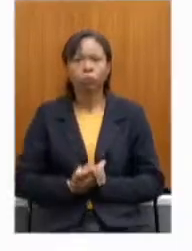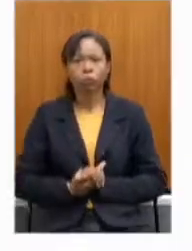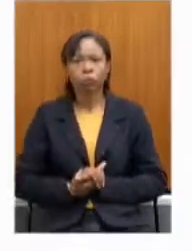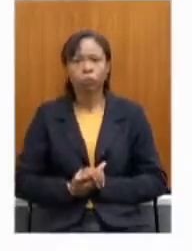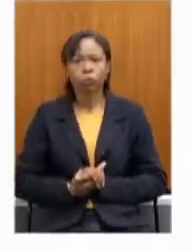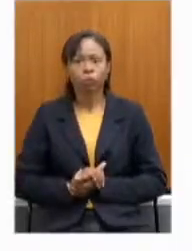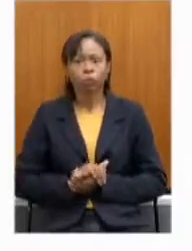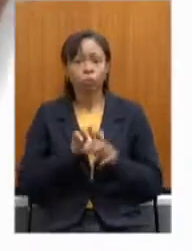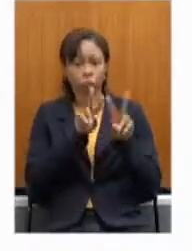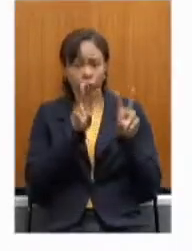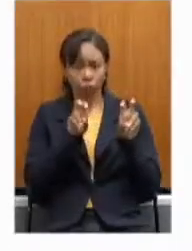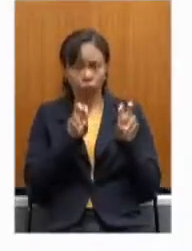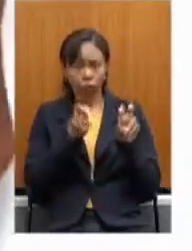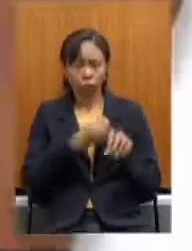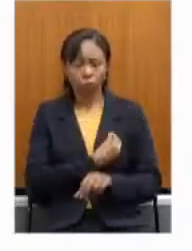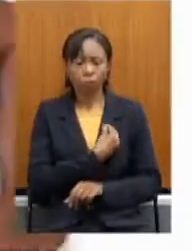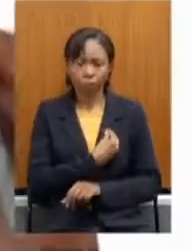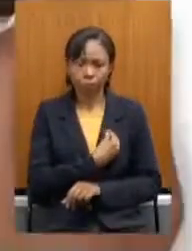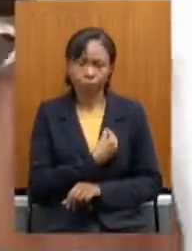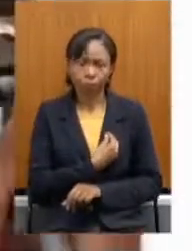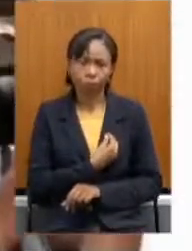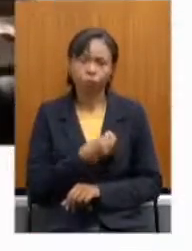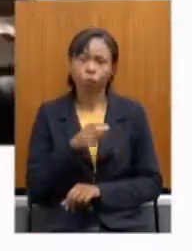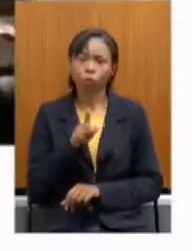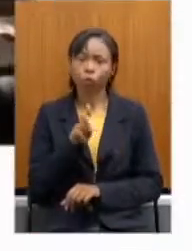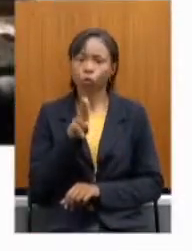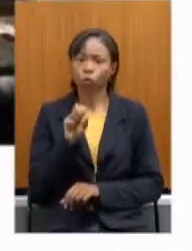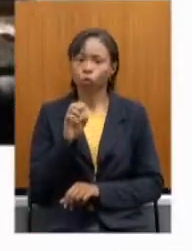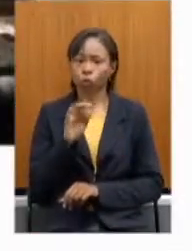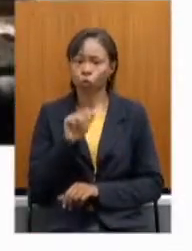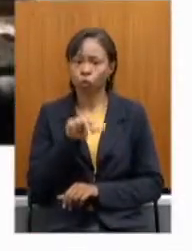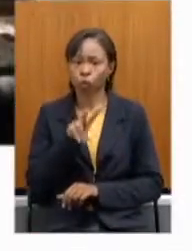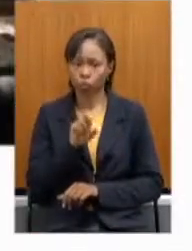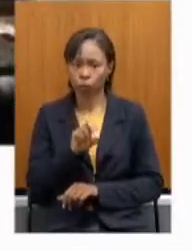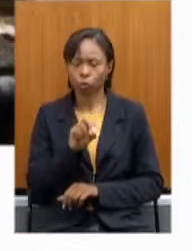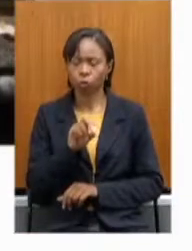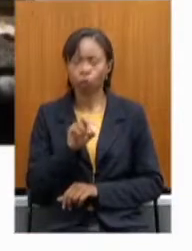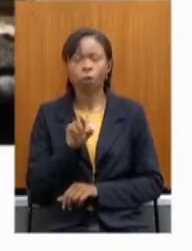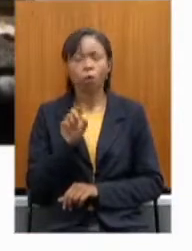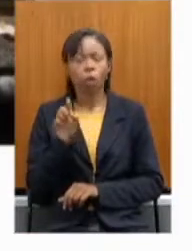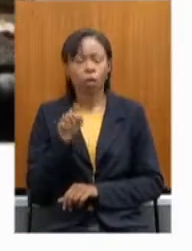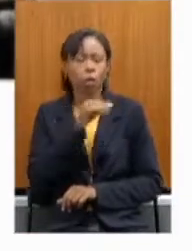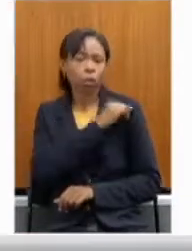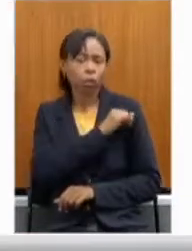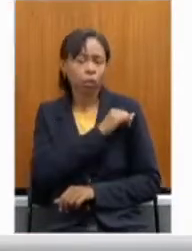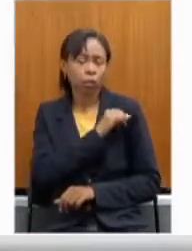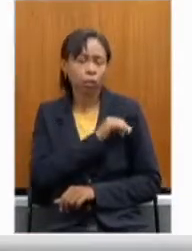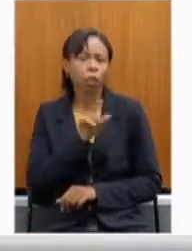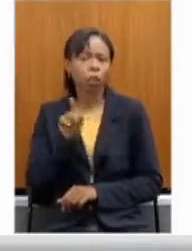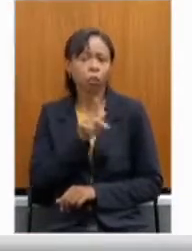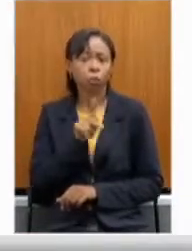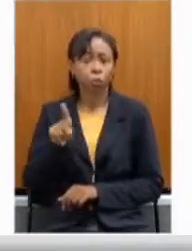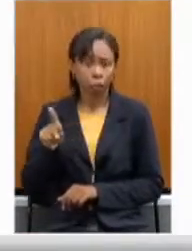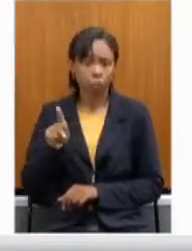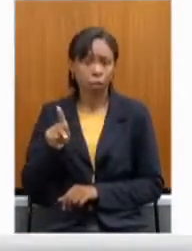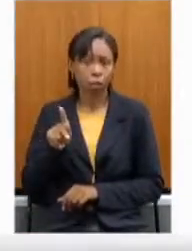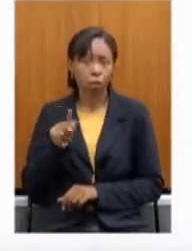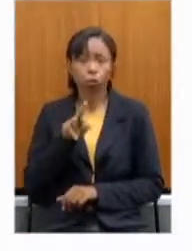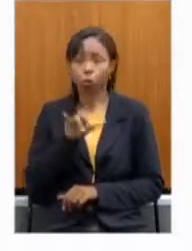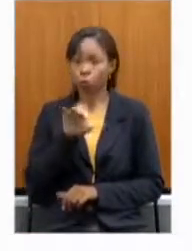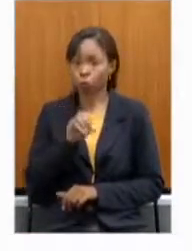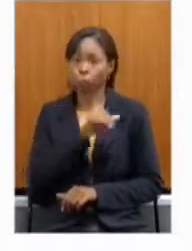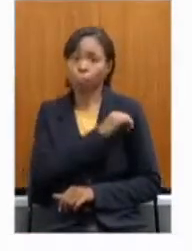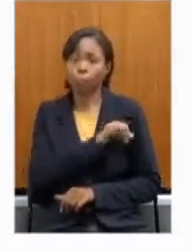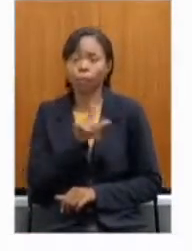Sobre a participação Do senhor Gustavo Barbosa Aqui no Rio de Janeiro O que ele fez Enquanto presidente Do Rio Previdência Foi que ele permitiu